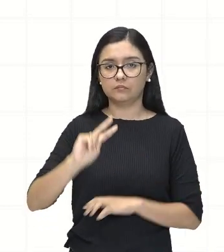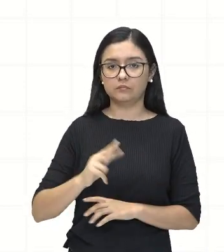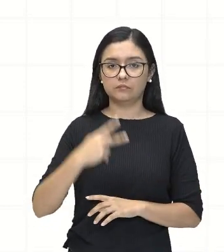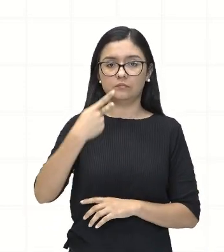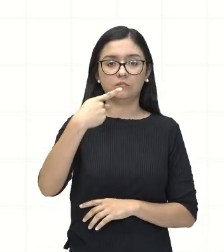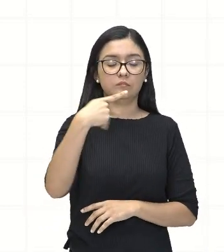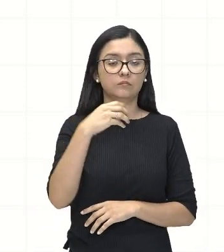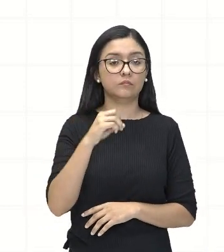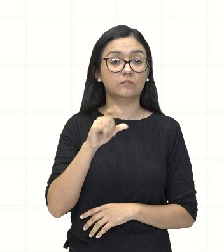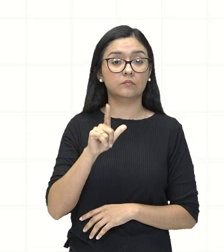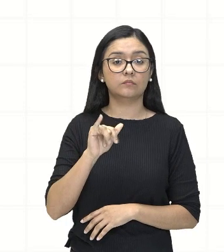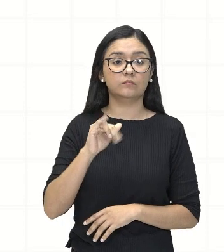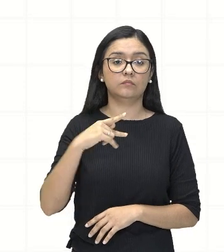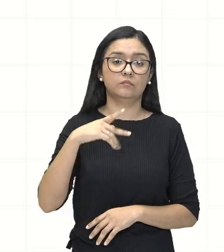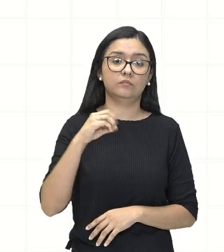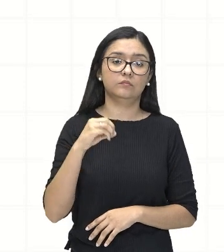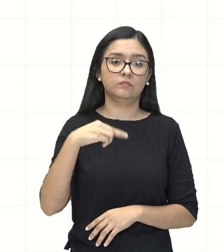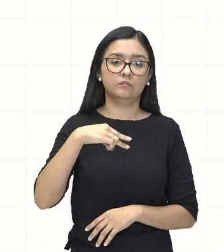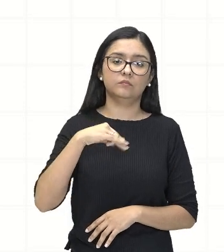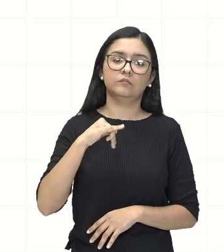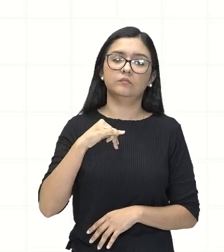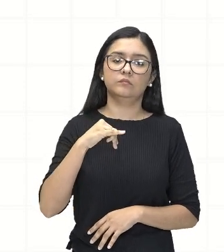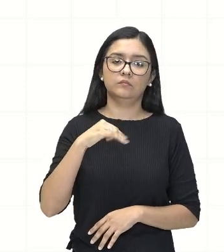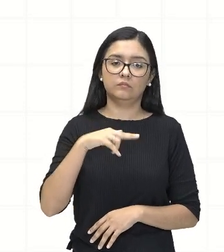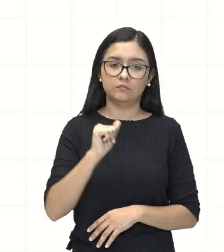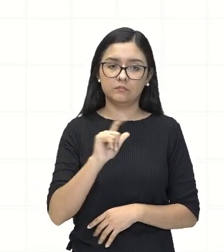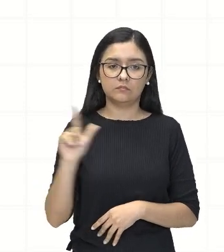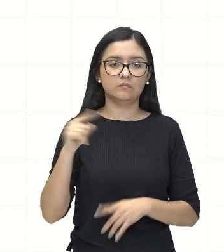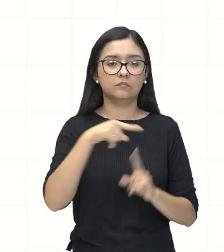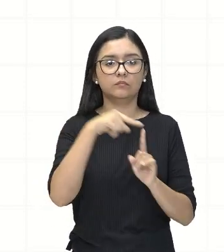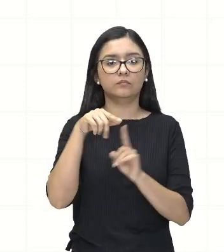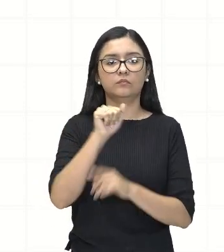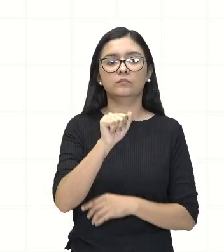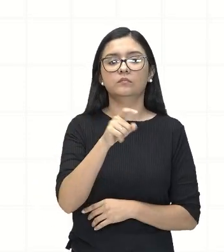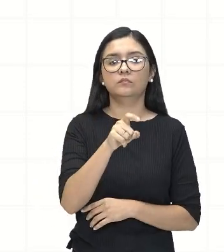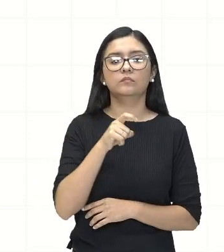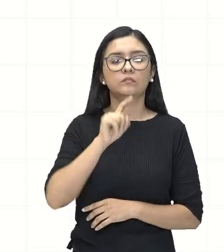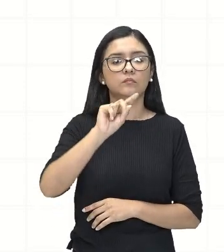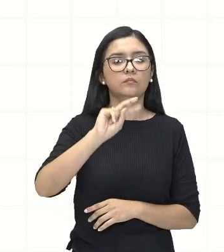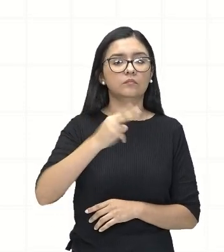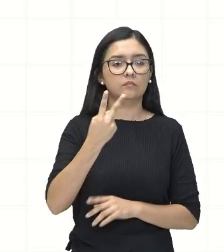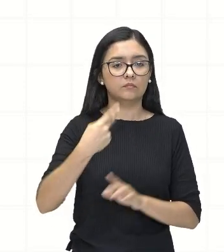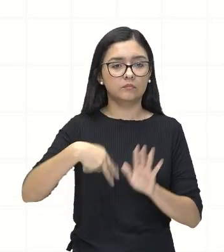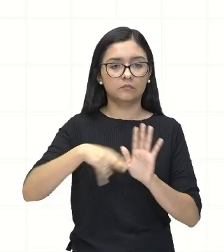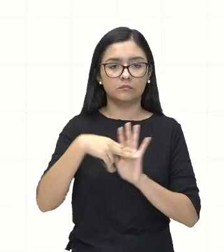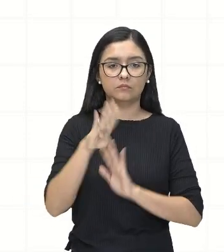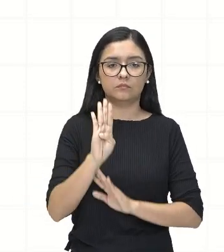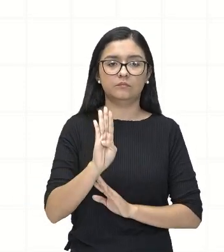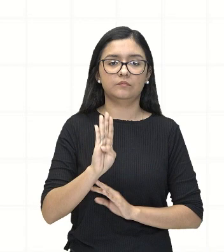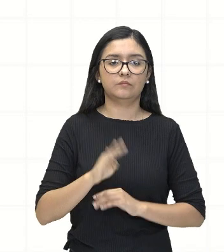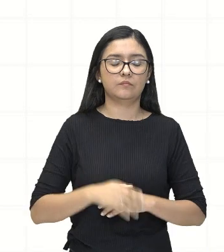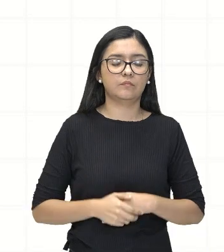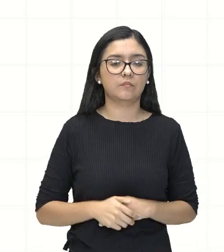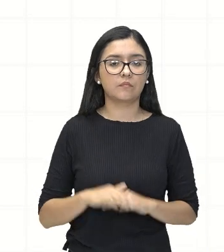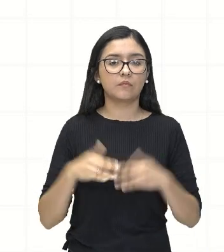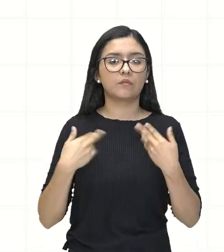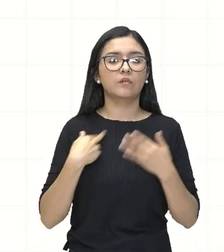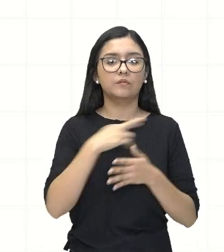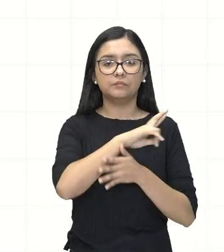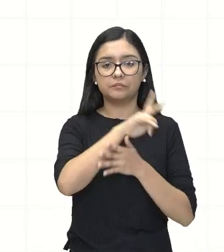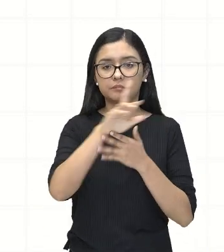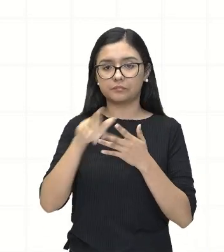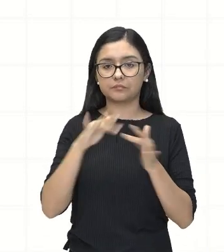de segundo grau do tipo AX² igual a B em diferentes